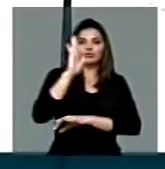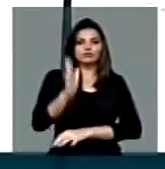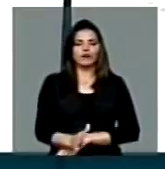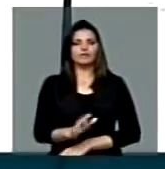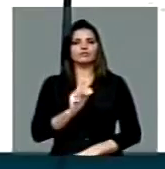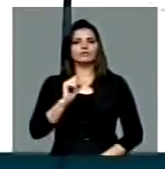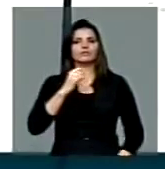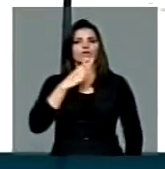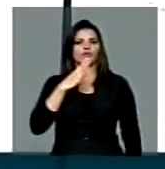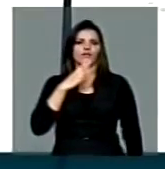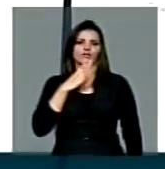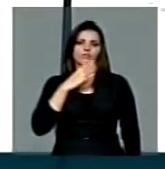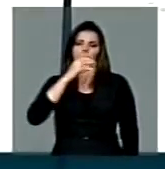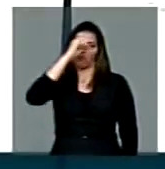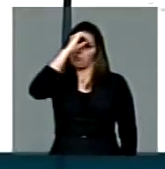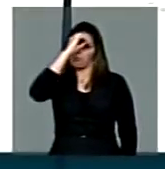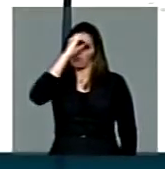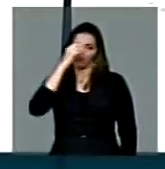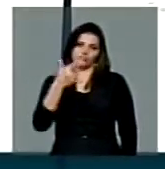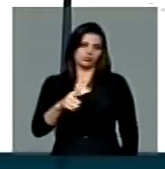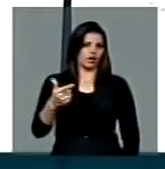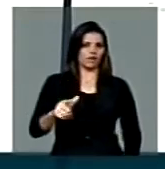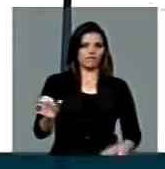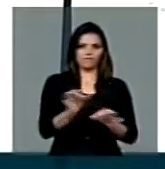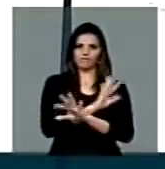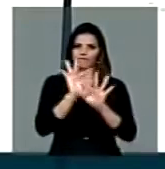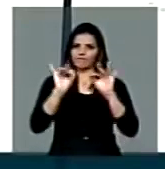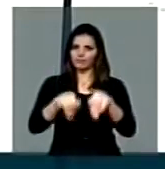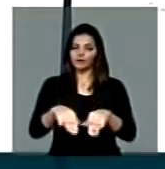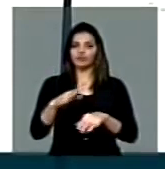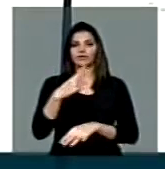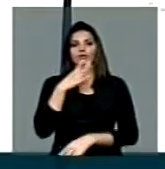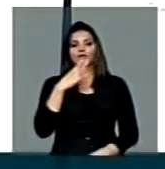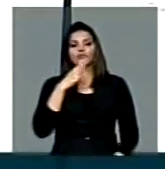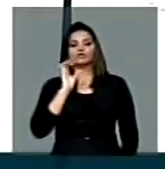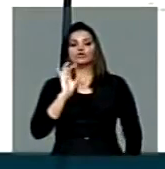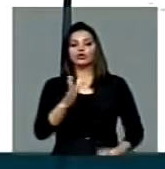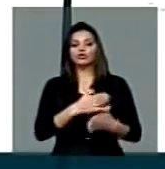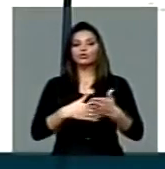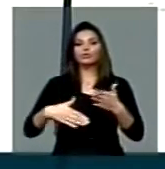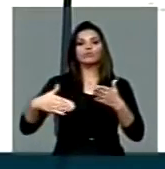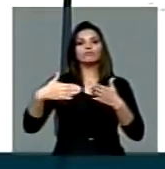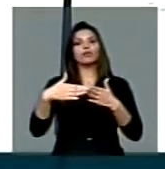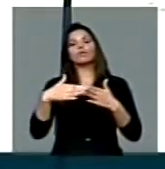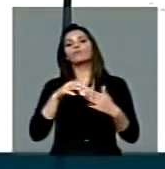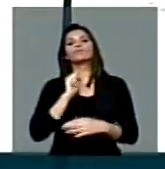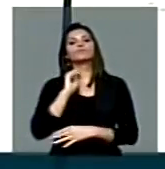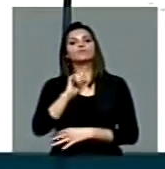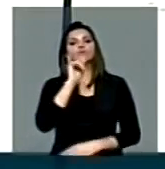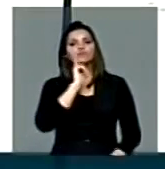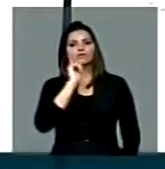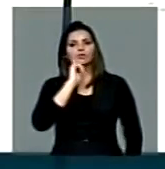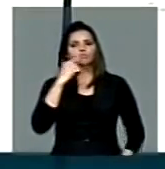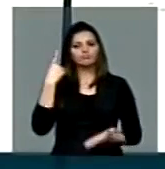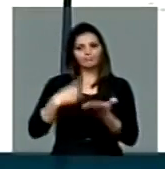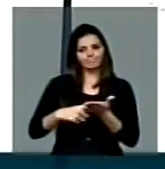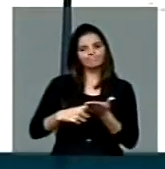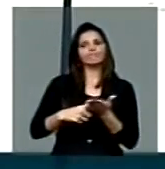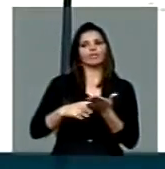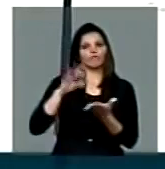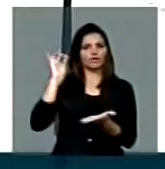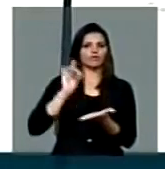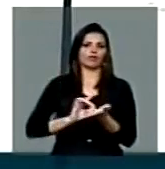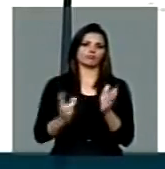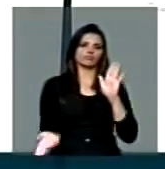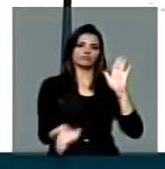conhecida, e o seu conhecimento só se faz pleno quando comprometido com a